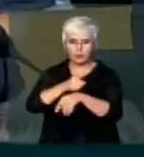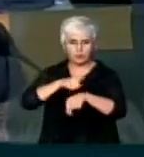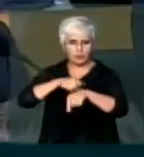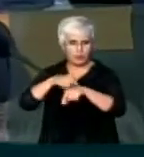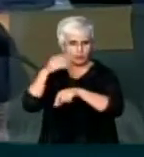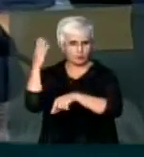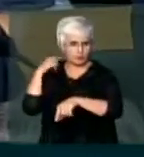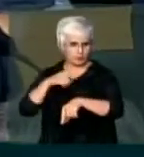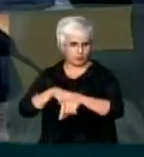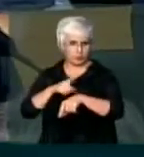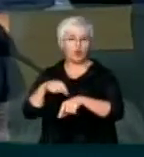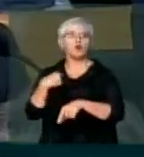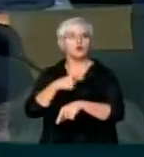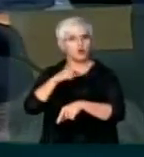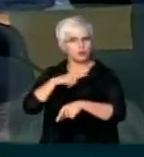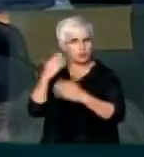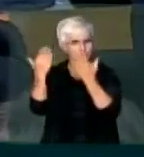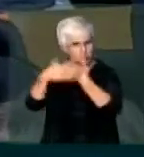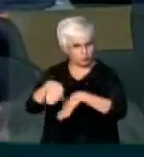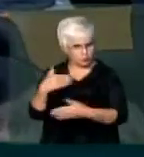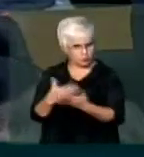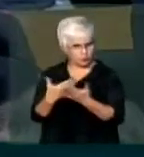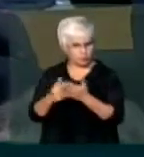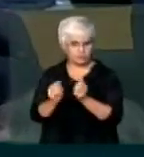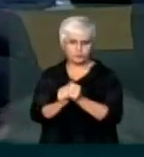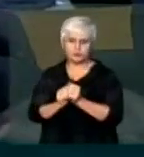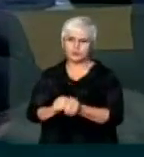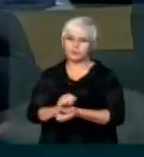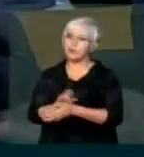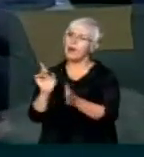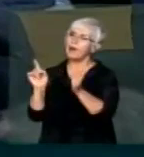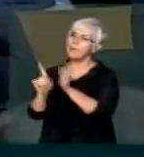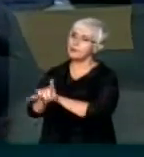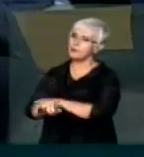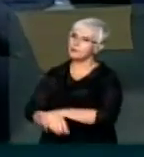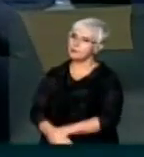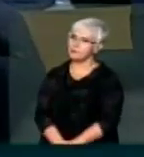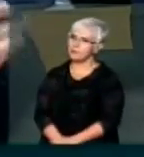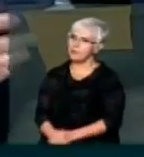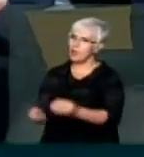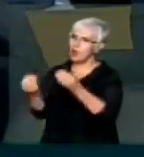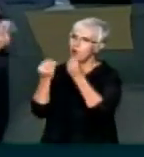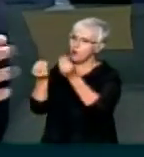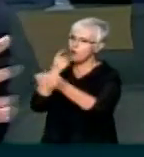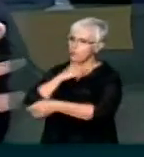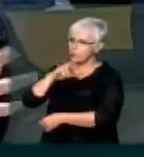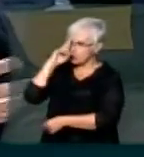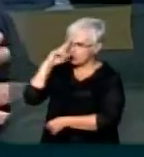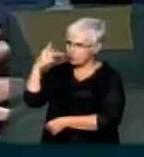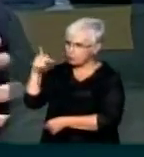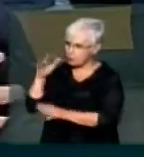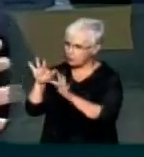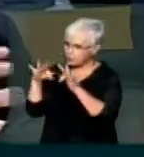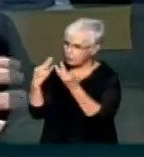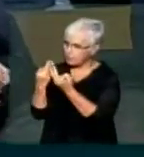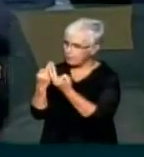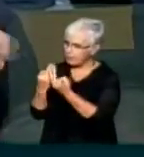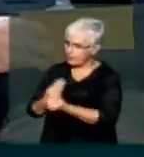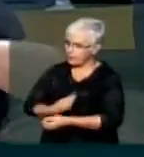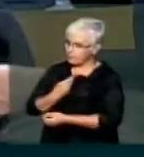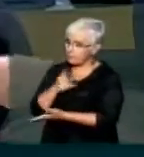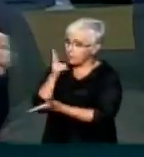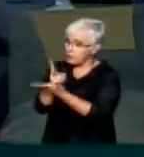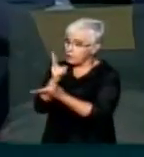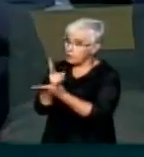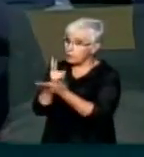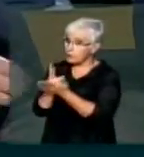importante saber que nós temos documentos aqui que comprovam isto. A pergunta é, como é que o senhor e sua família moravam no mesmo apartamento